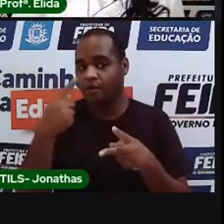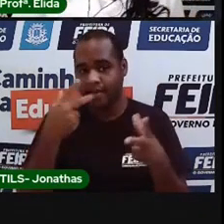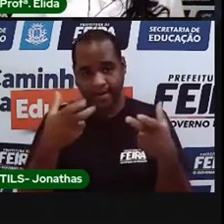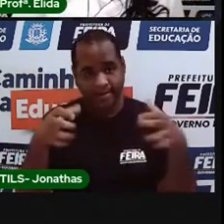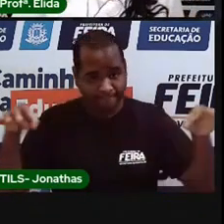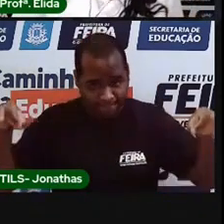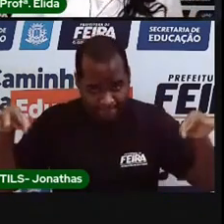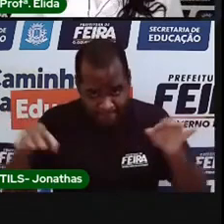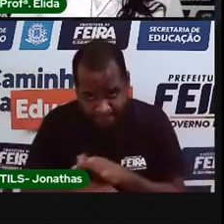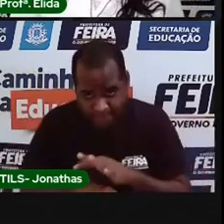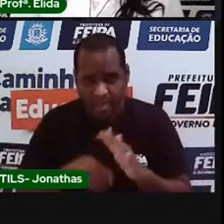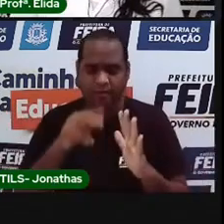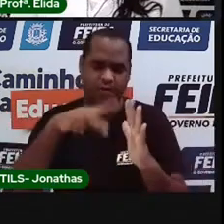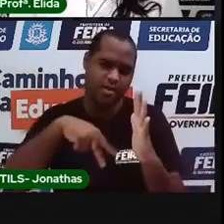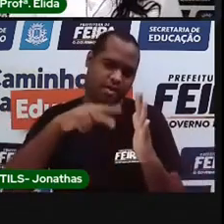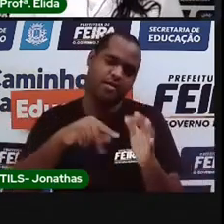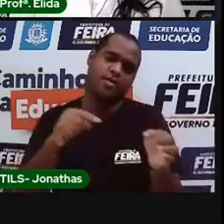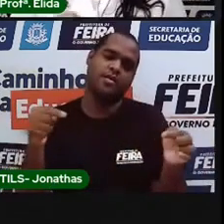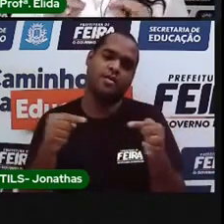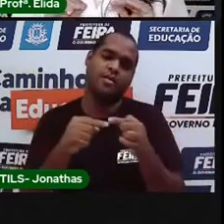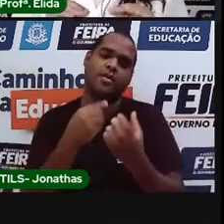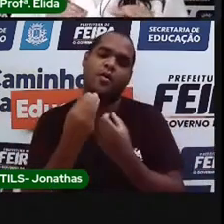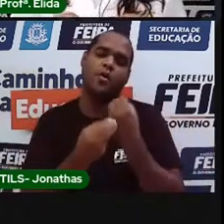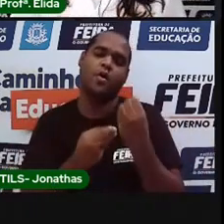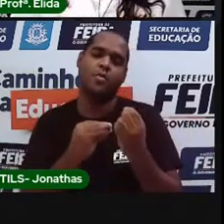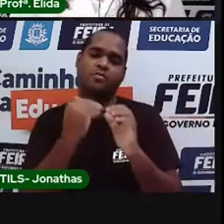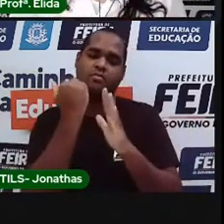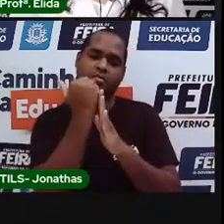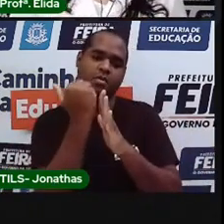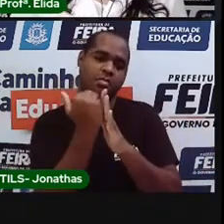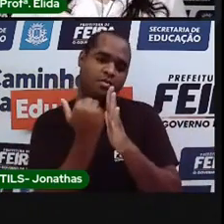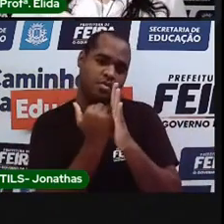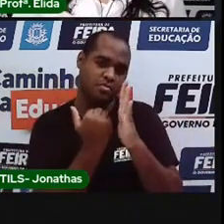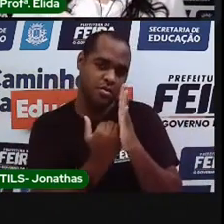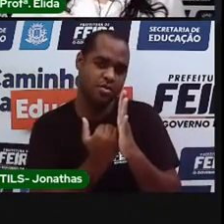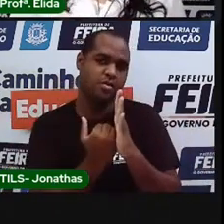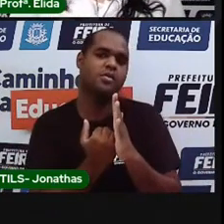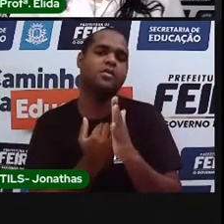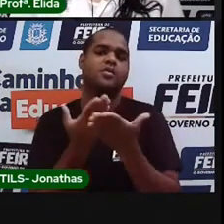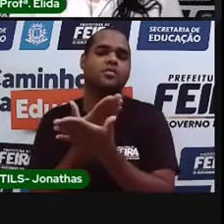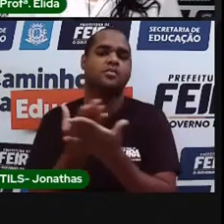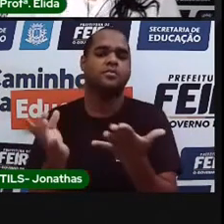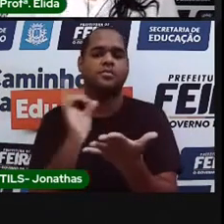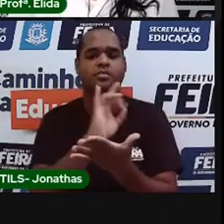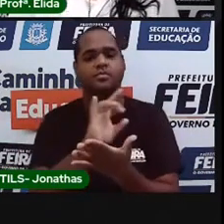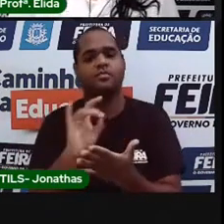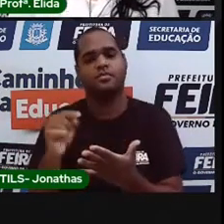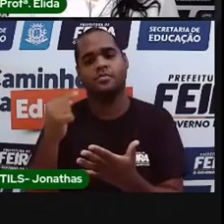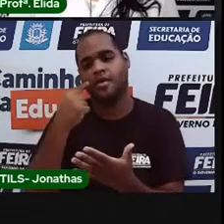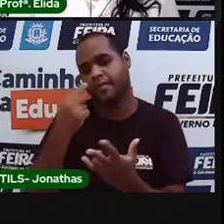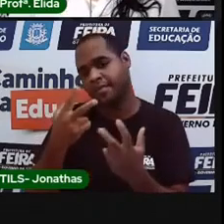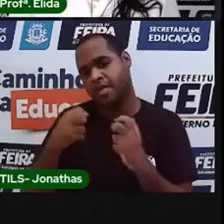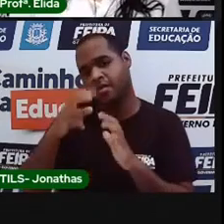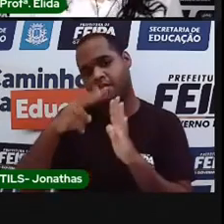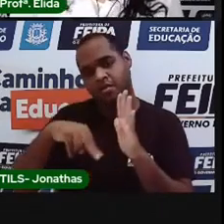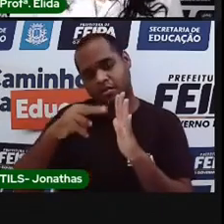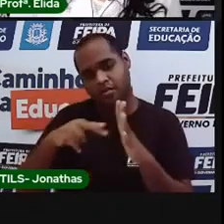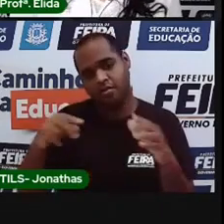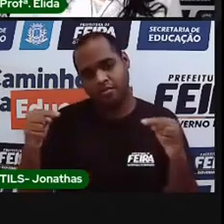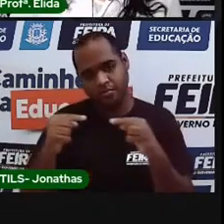terminar de ler, você vai listar os títulos das leituras feitas.